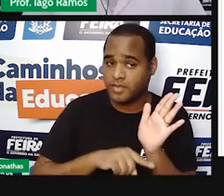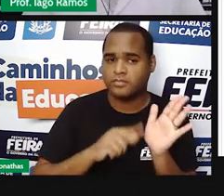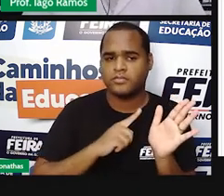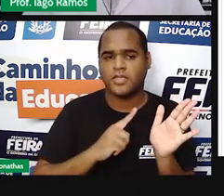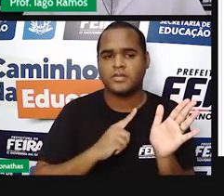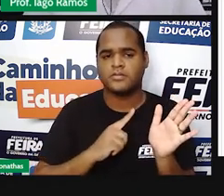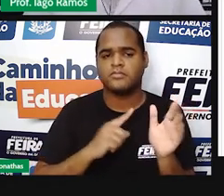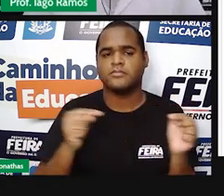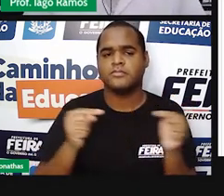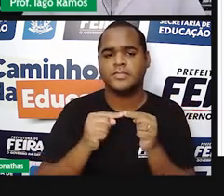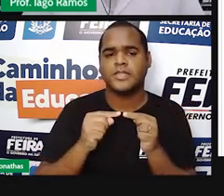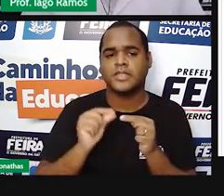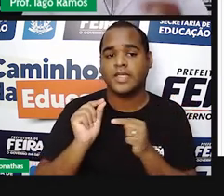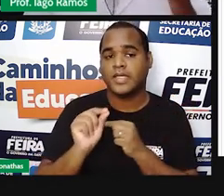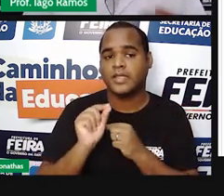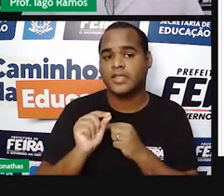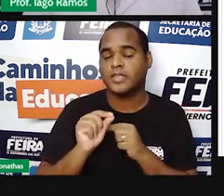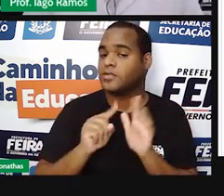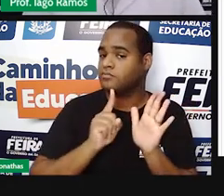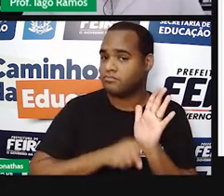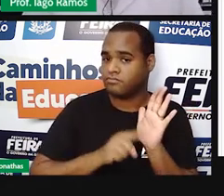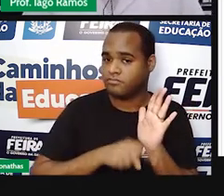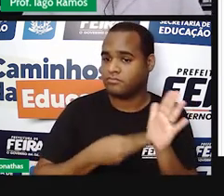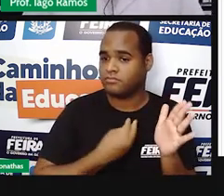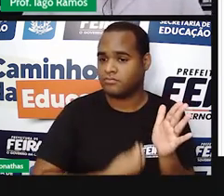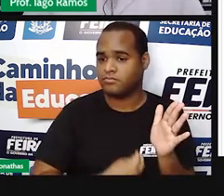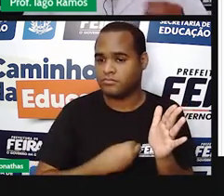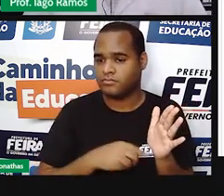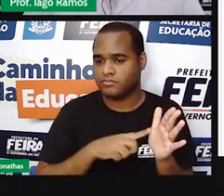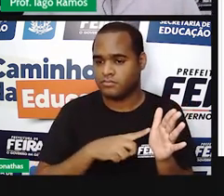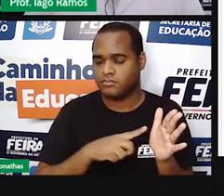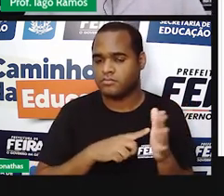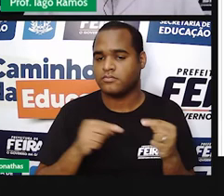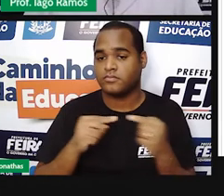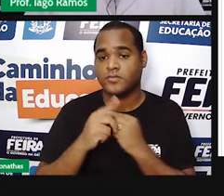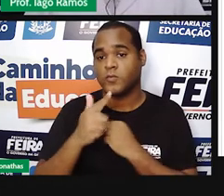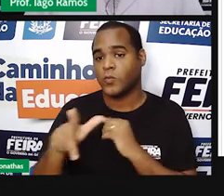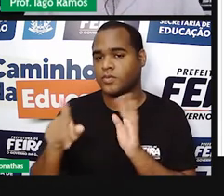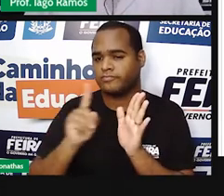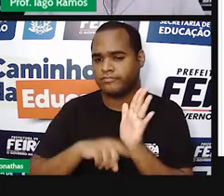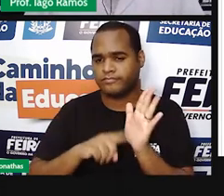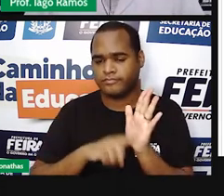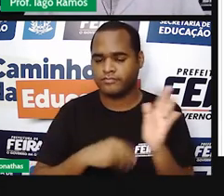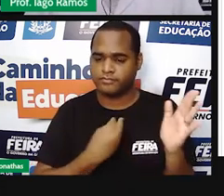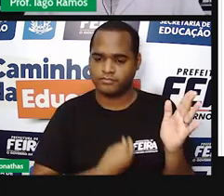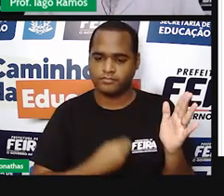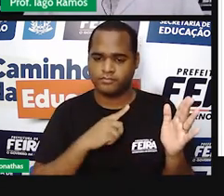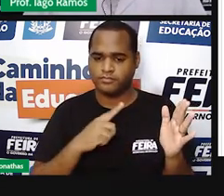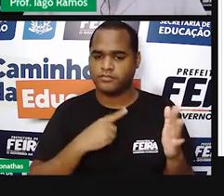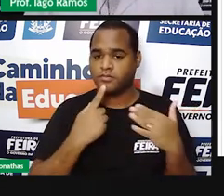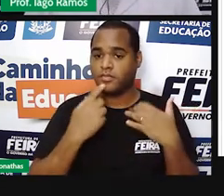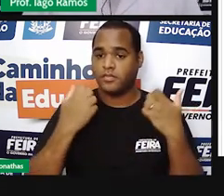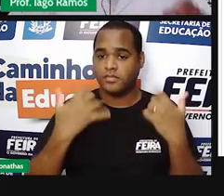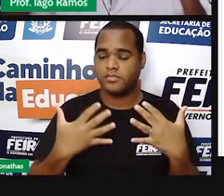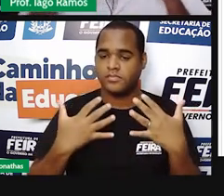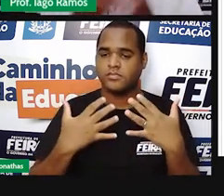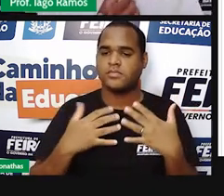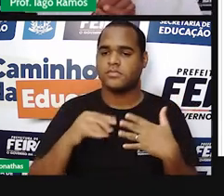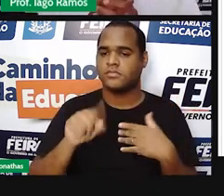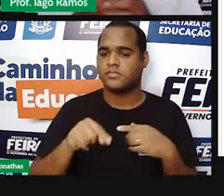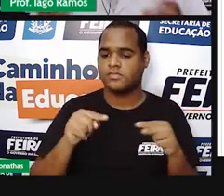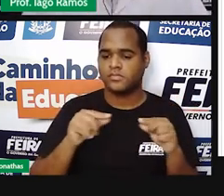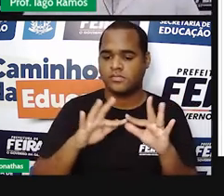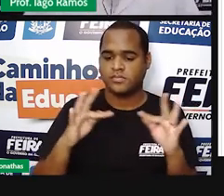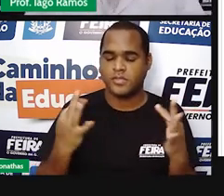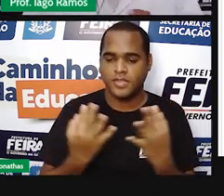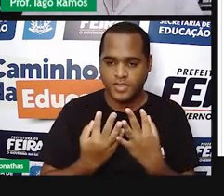são chamados números negativos. E esses números negativos fazem parte da família do